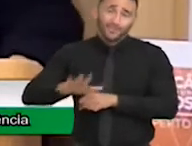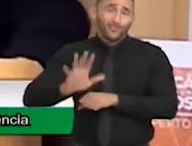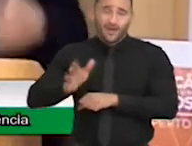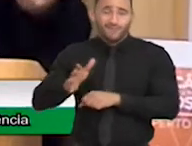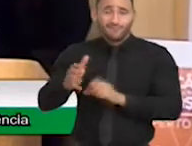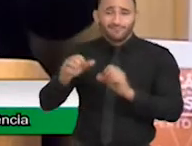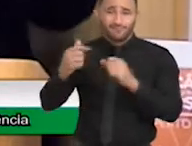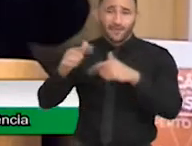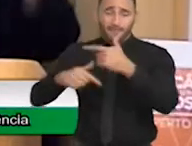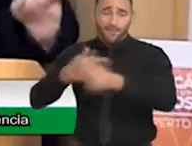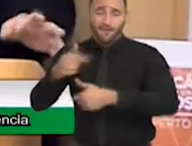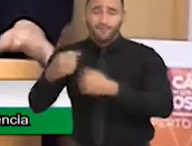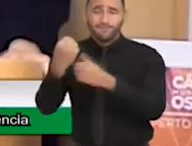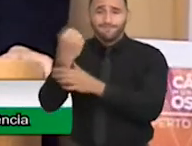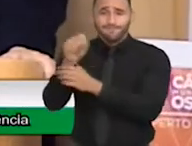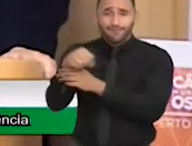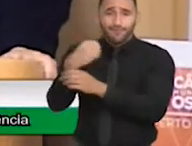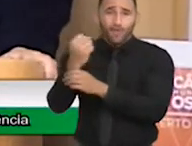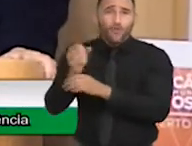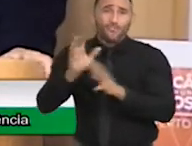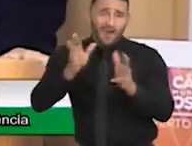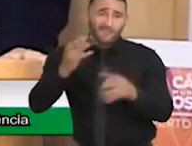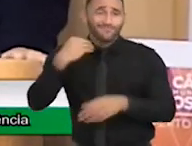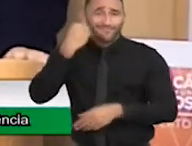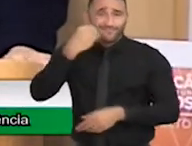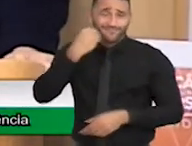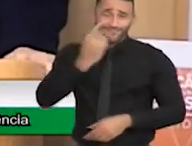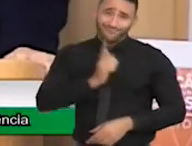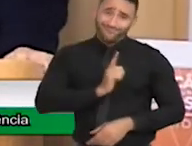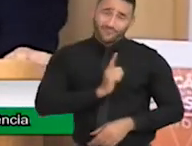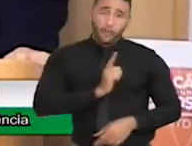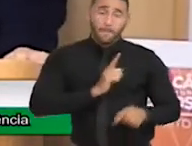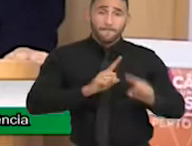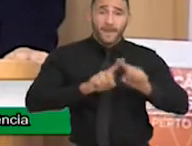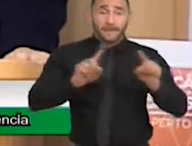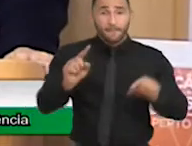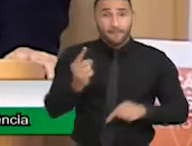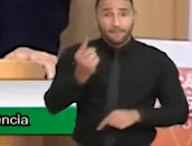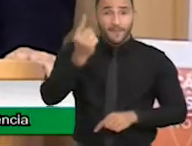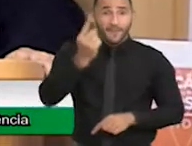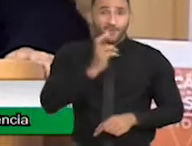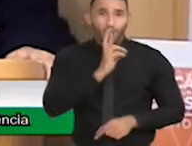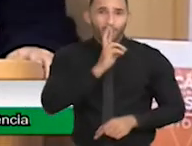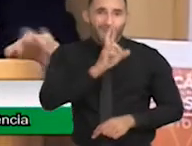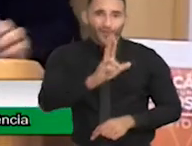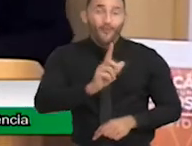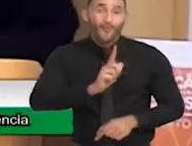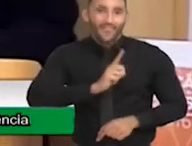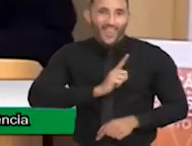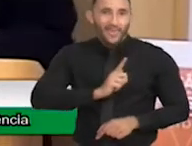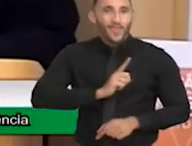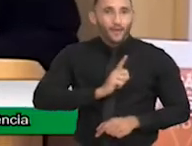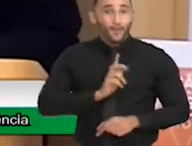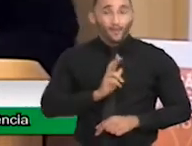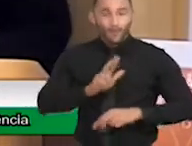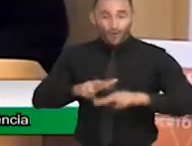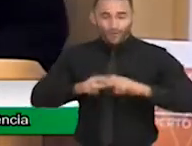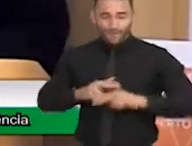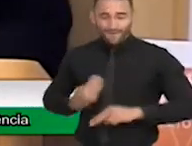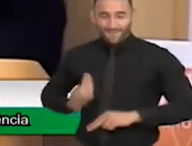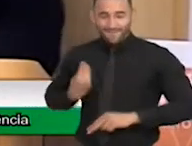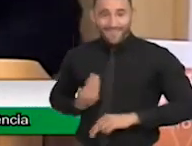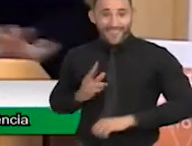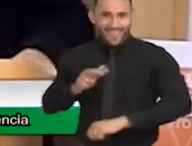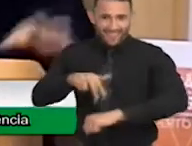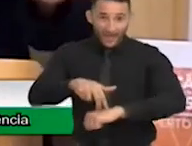E eu vivenciei muita coisa. Então, eu vou te falar a primeira coisa de solução. Eu venho aqui para falar de solução agora. Vamos lá,